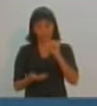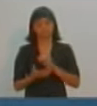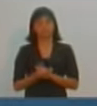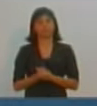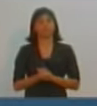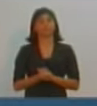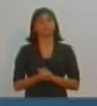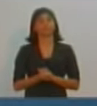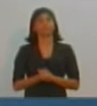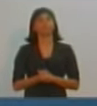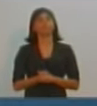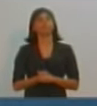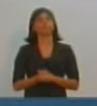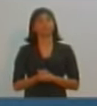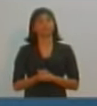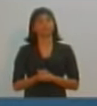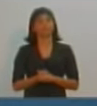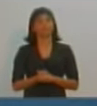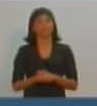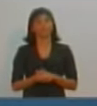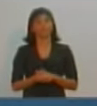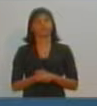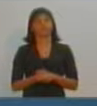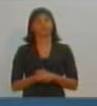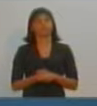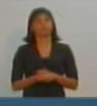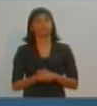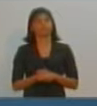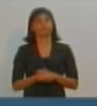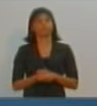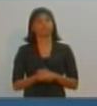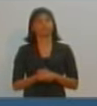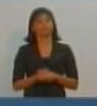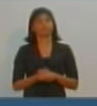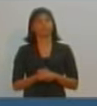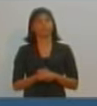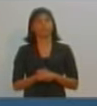Está concluída a sua resposta. Vamos lá para o próximo candidato.